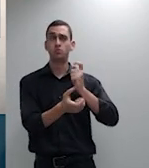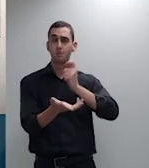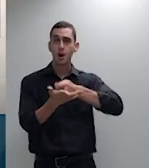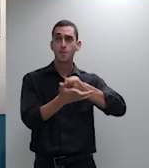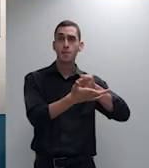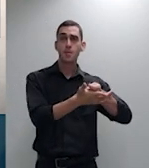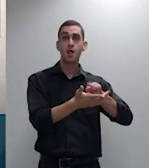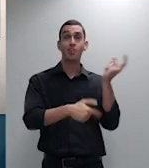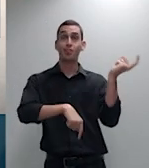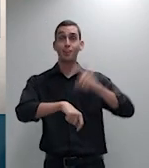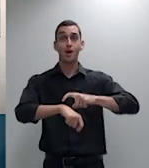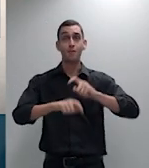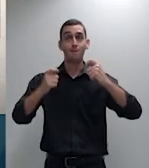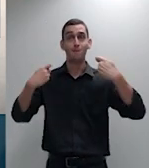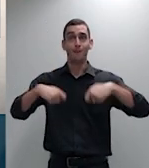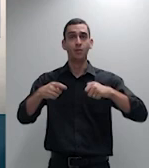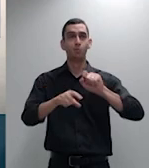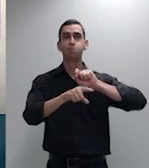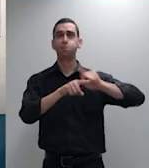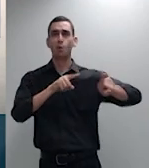defensoria pública de São Paulo obrigado